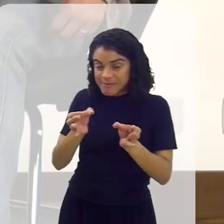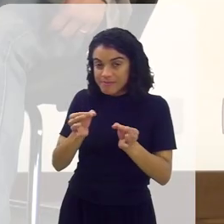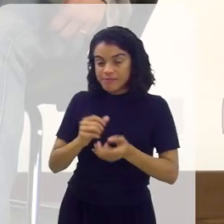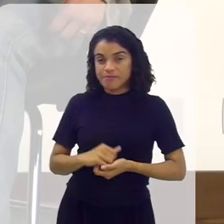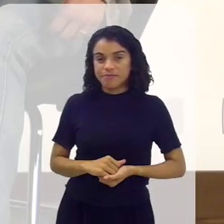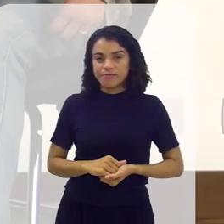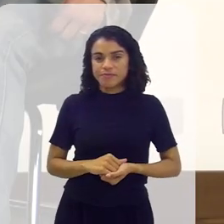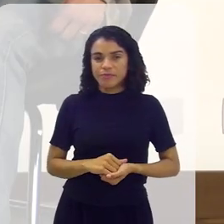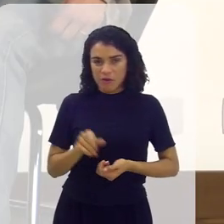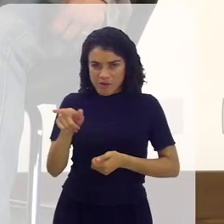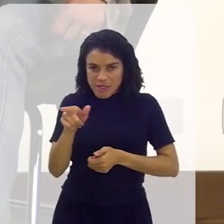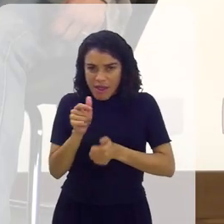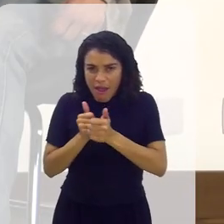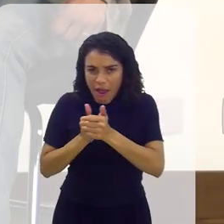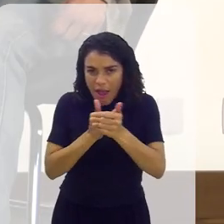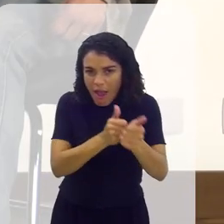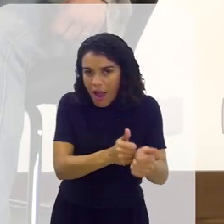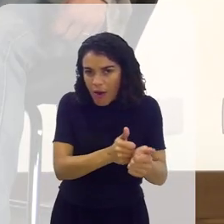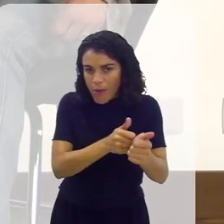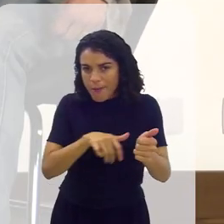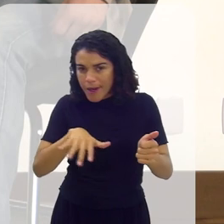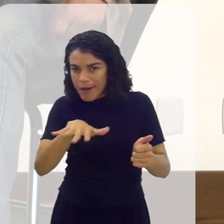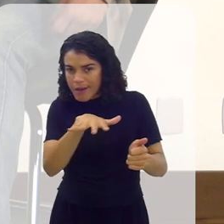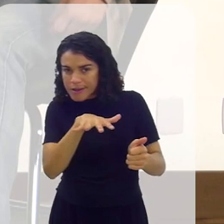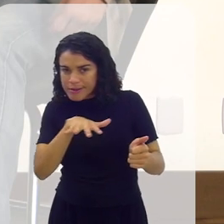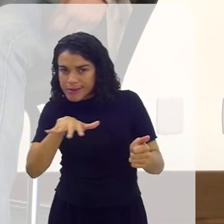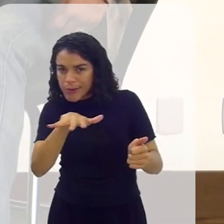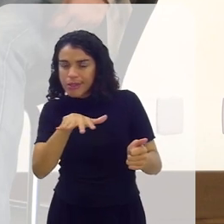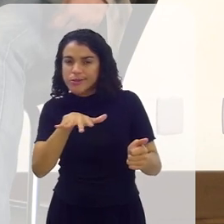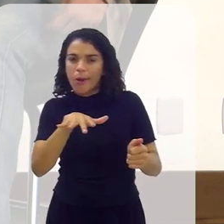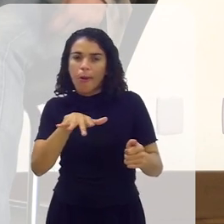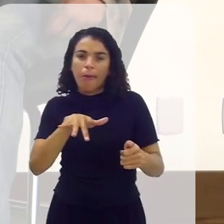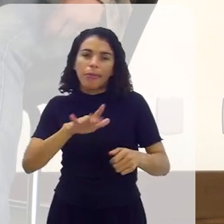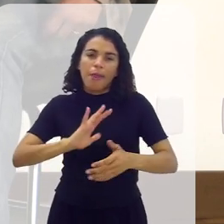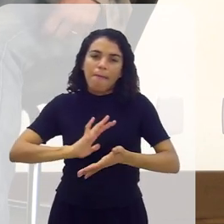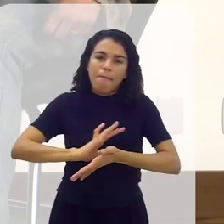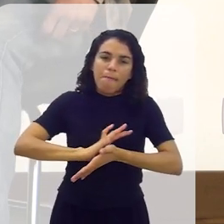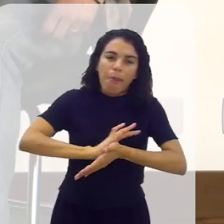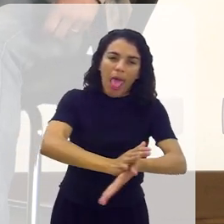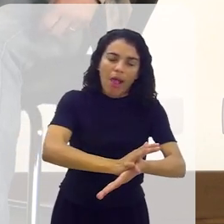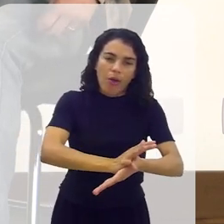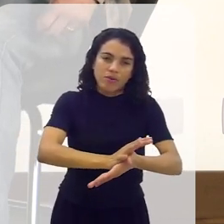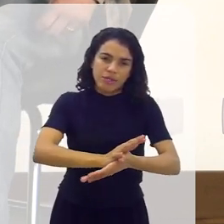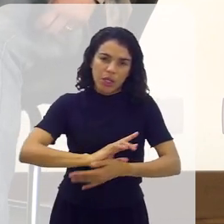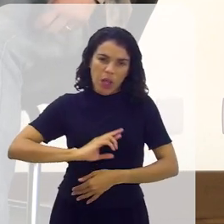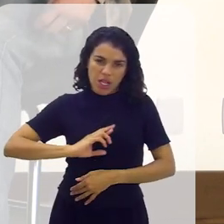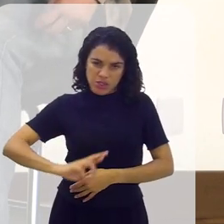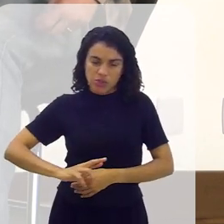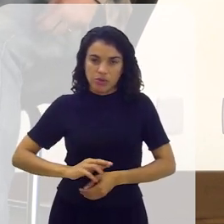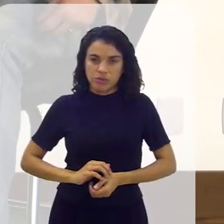Você acompanha esses casos que a gente tem de intolerância, infelizmente, no mundo?